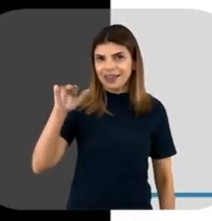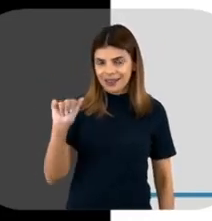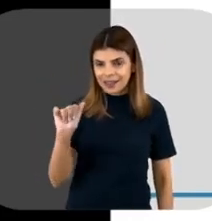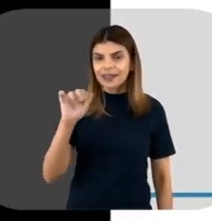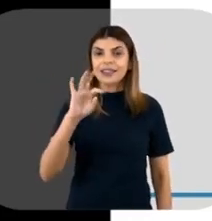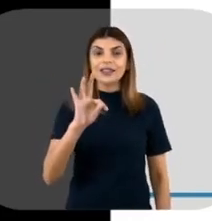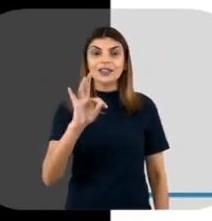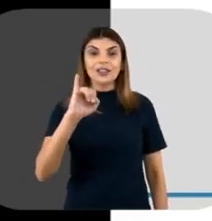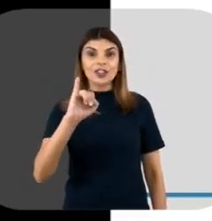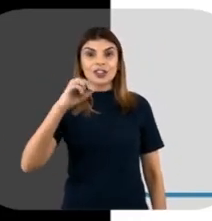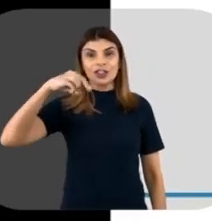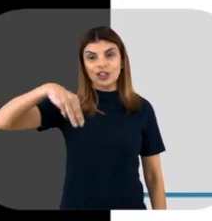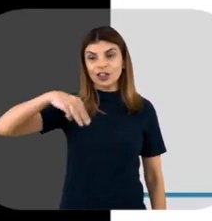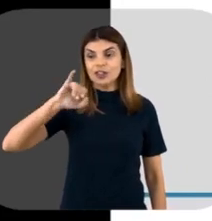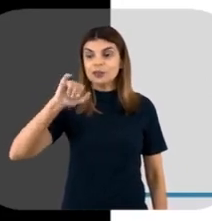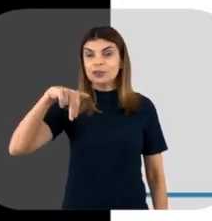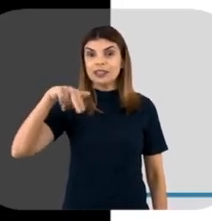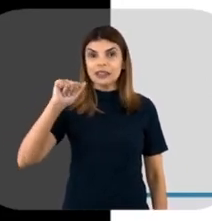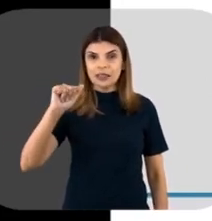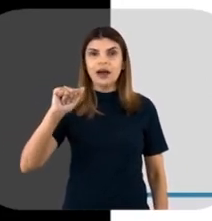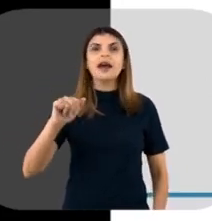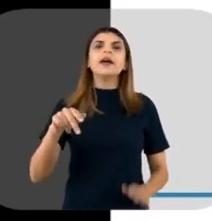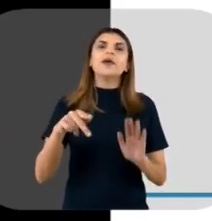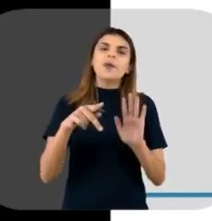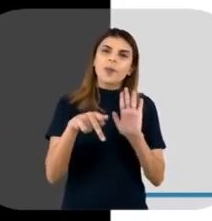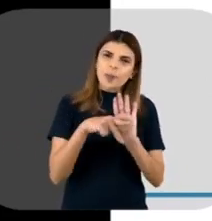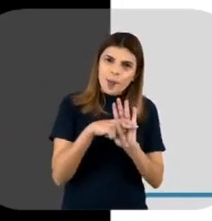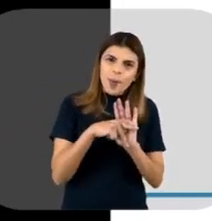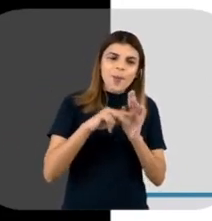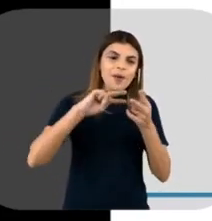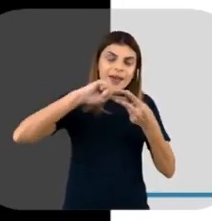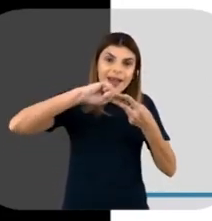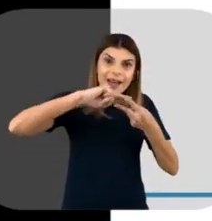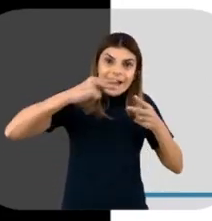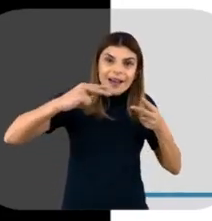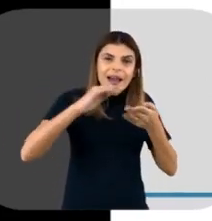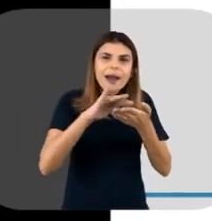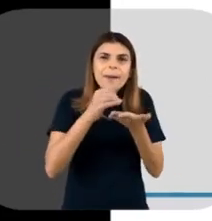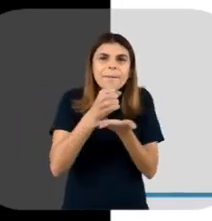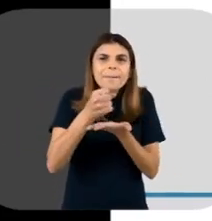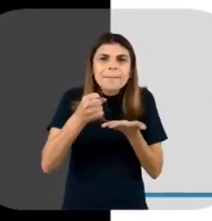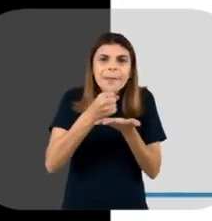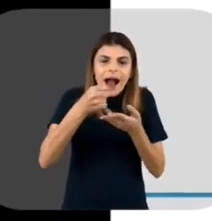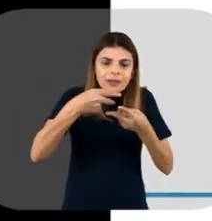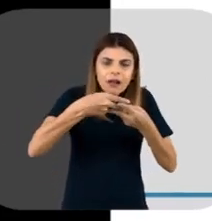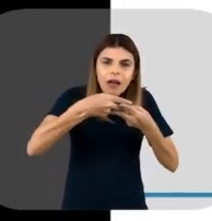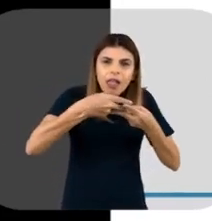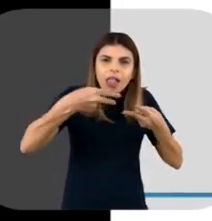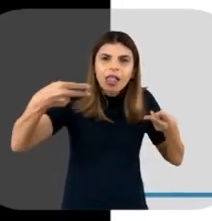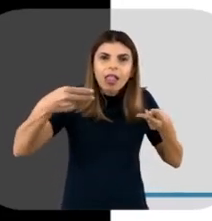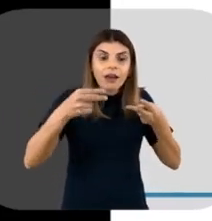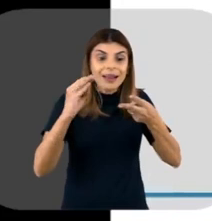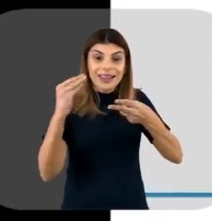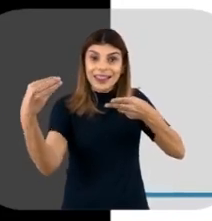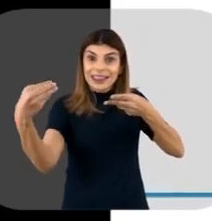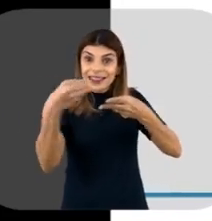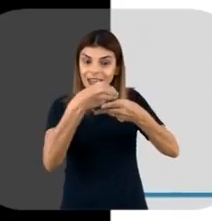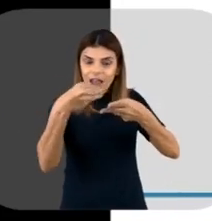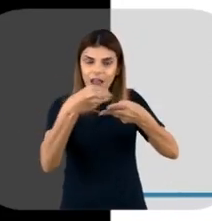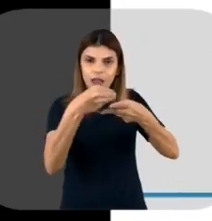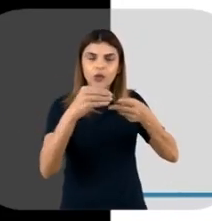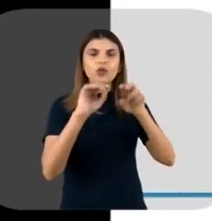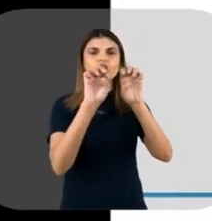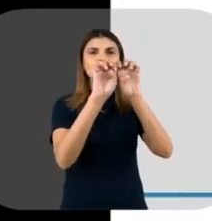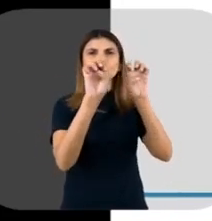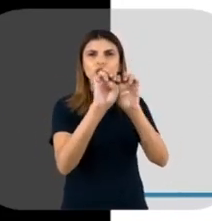adenina e timina, e a citosina e guanina. Essas bases, elas ficam voltadas para a parte interna da